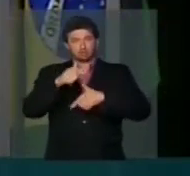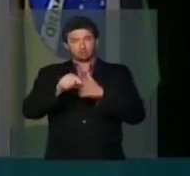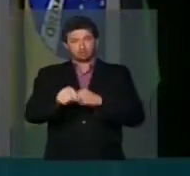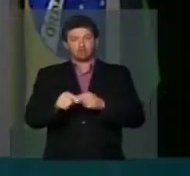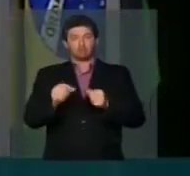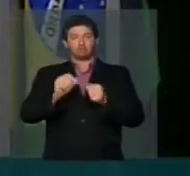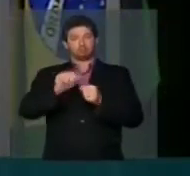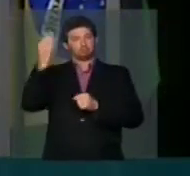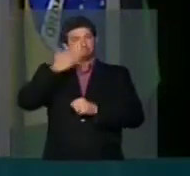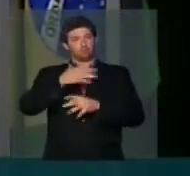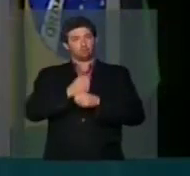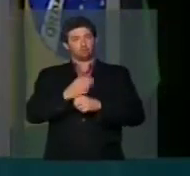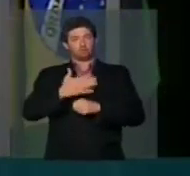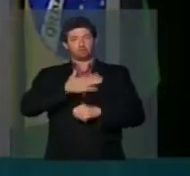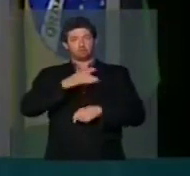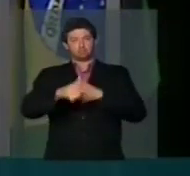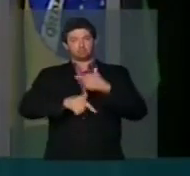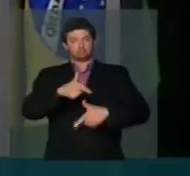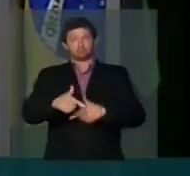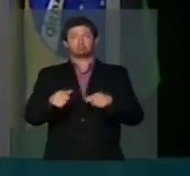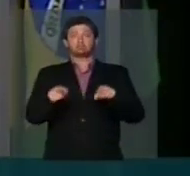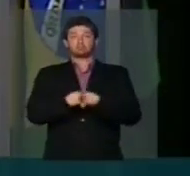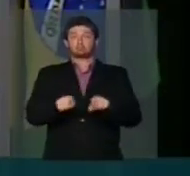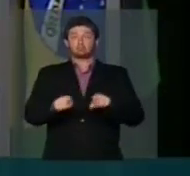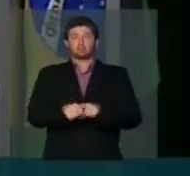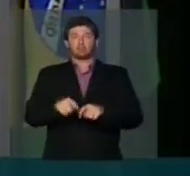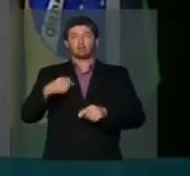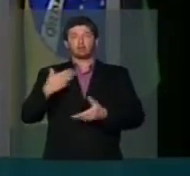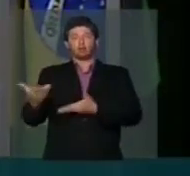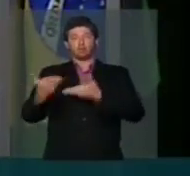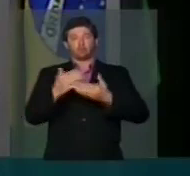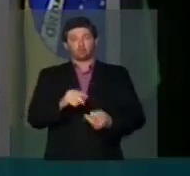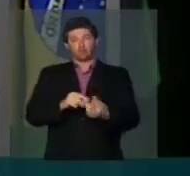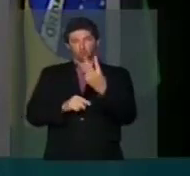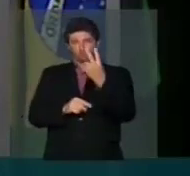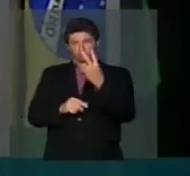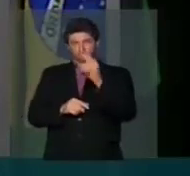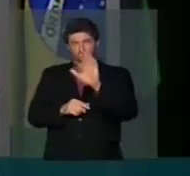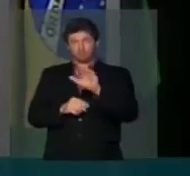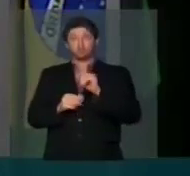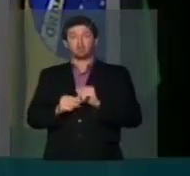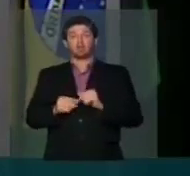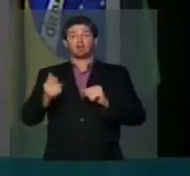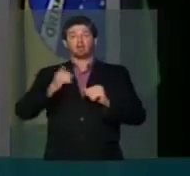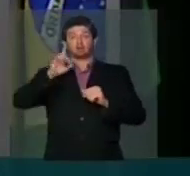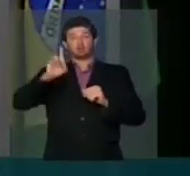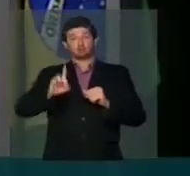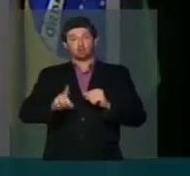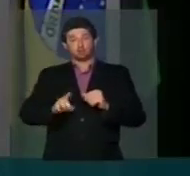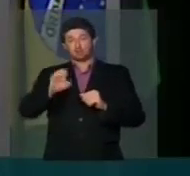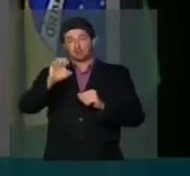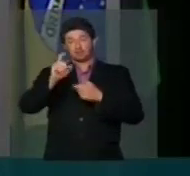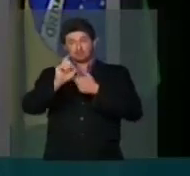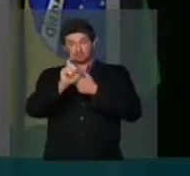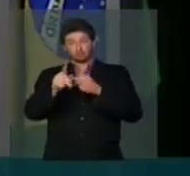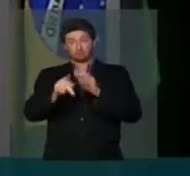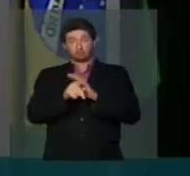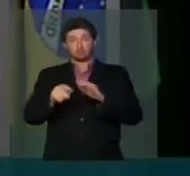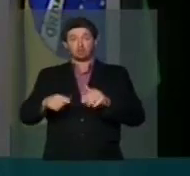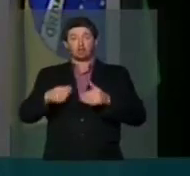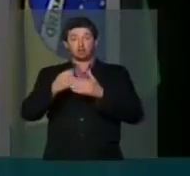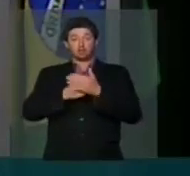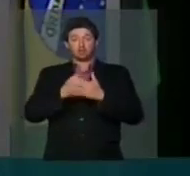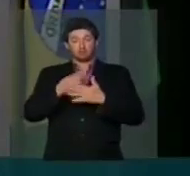prestação de contas do meu mandato. Quero também fazer dois convites. Amanhã estaremos com o diretor executivo da nossa frente